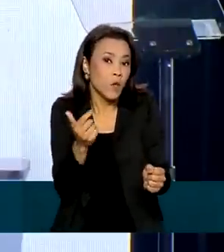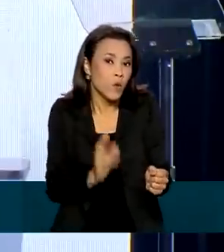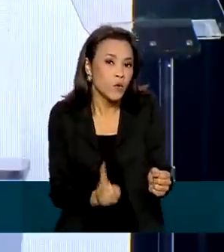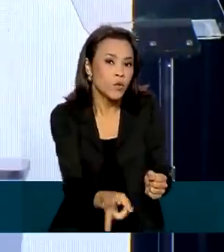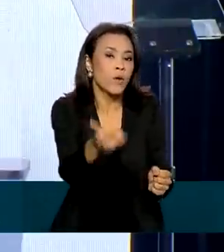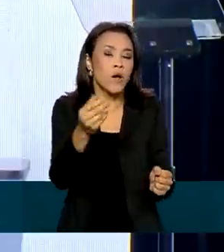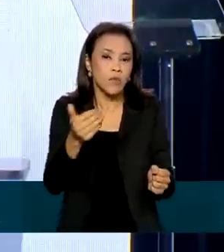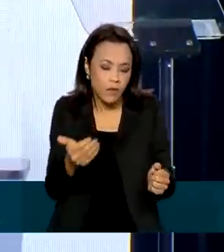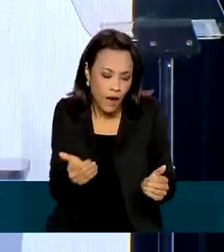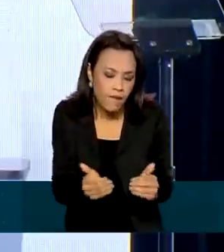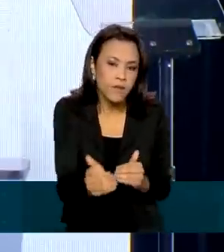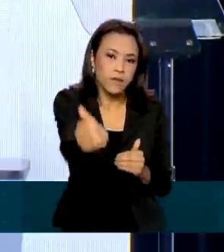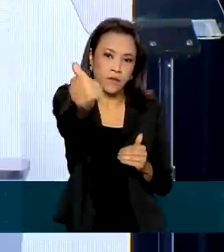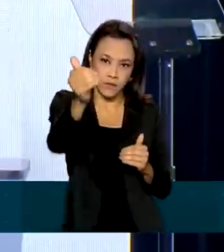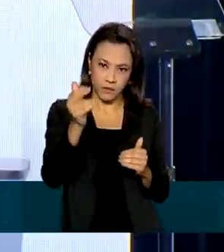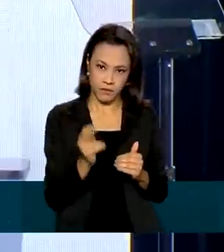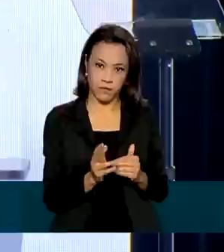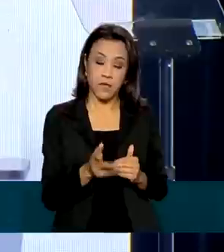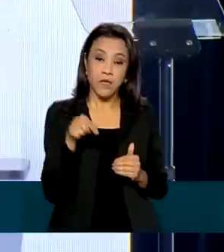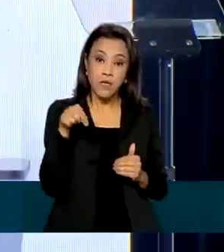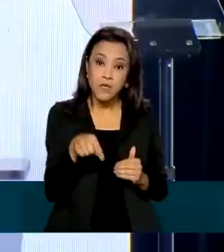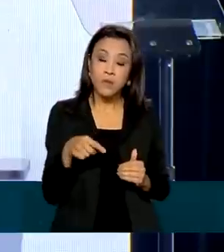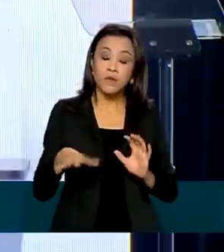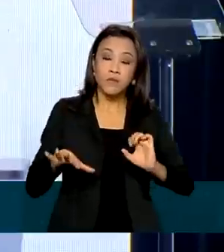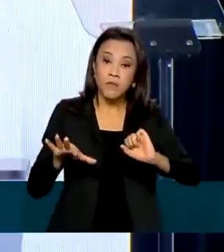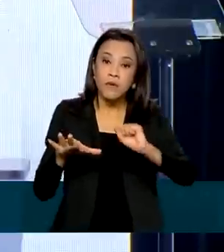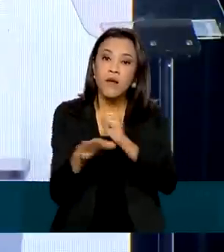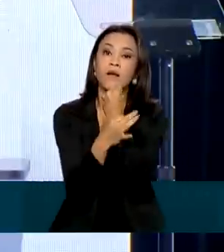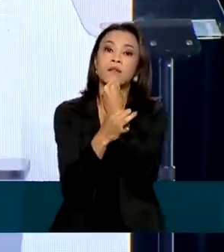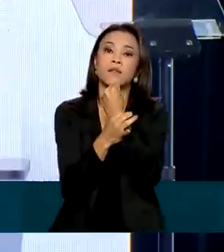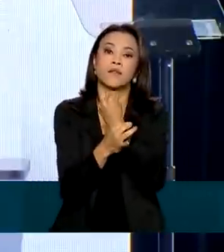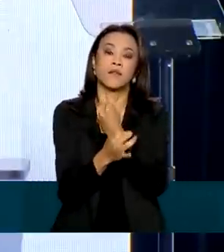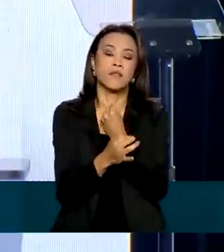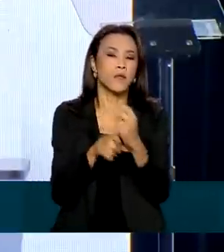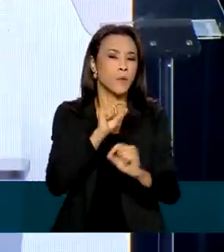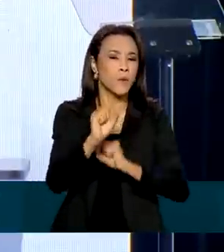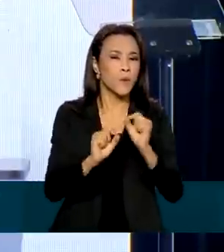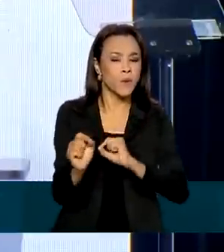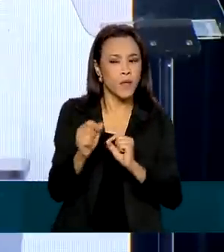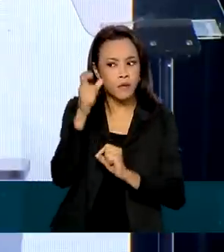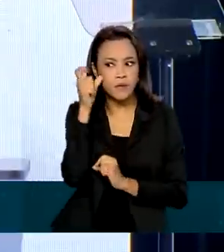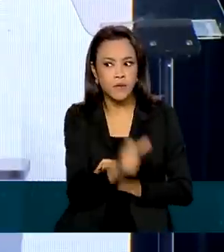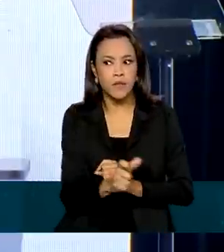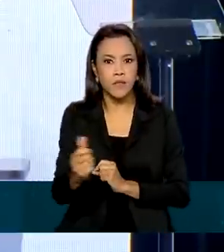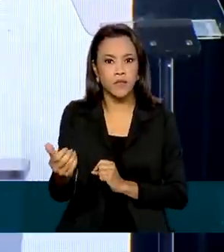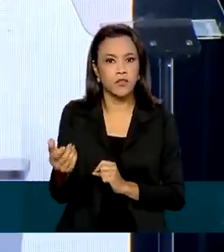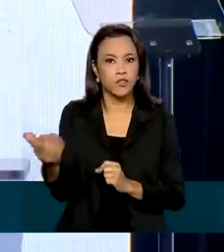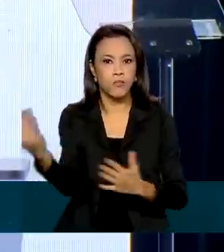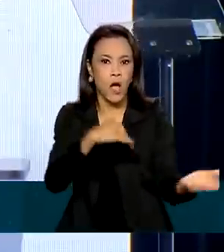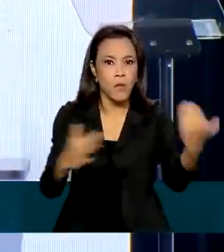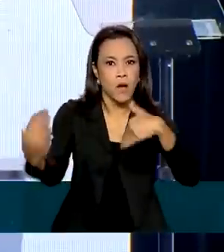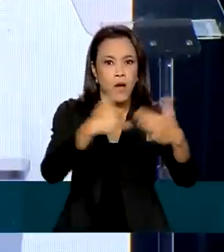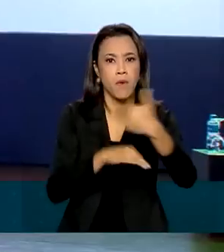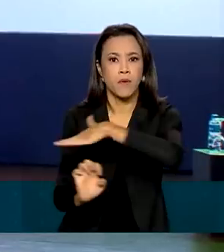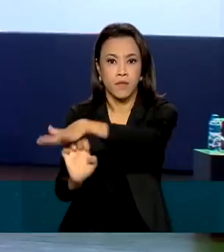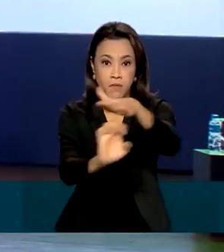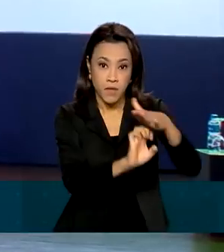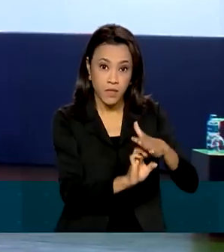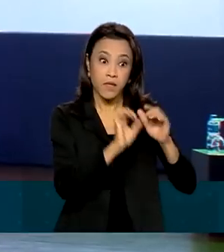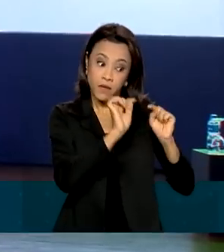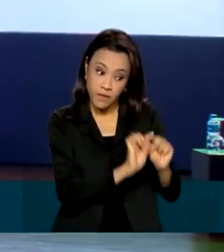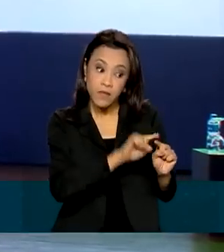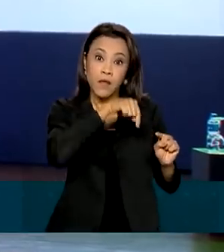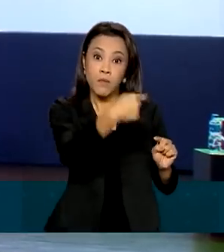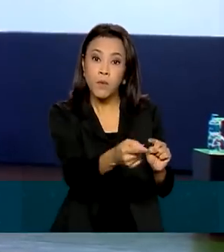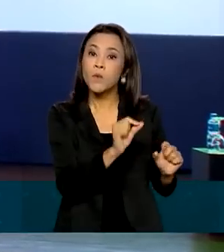a mais importante delas todas, para garantir a sequência de investimentos no tempo. É a reforma tributária. Paulo